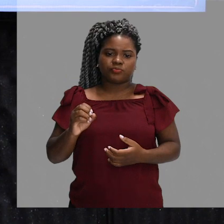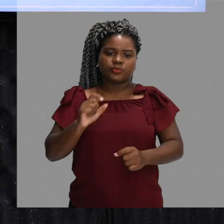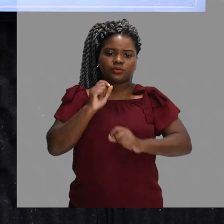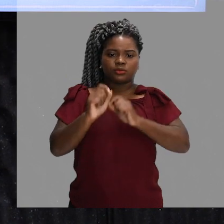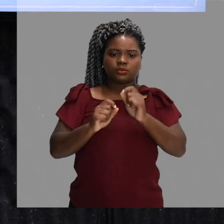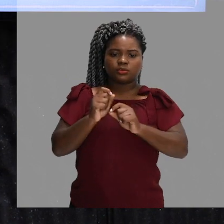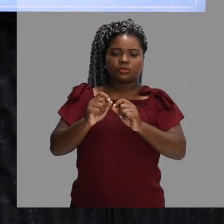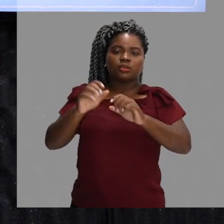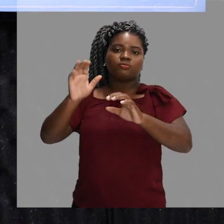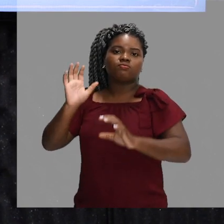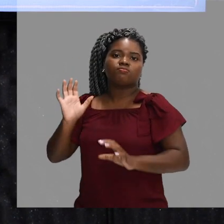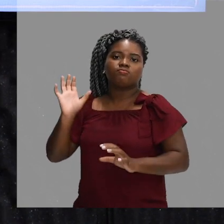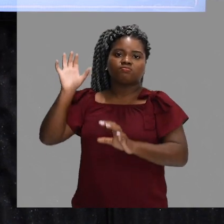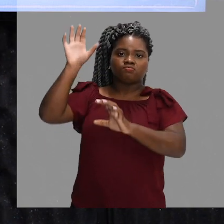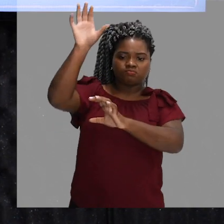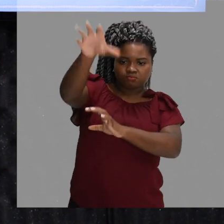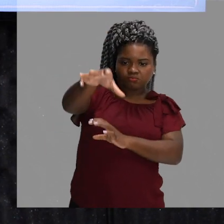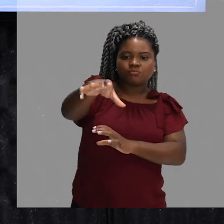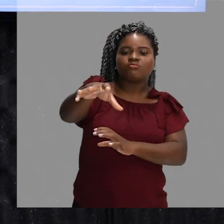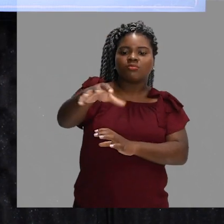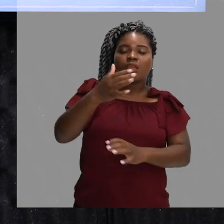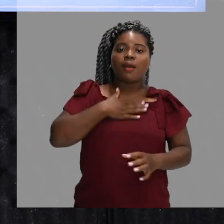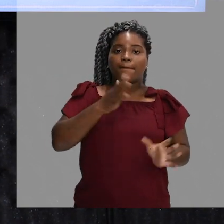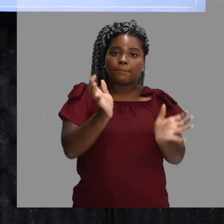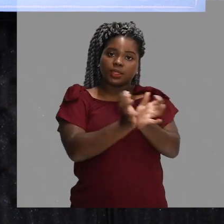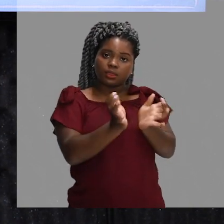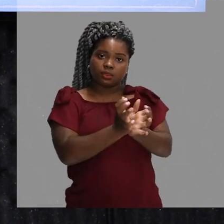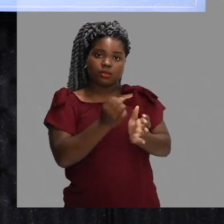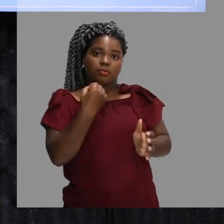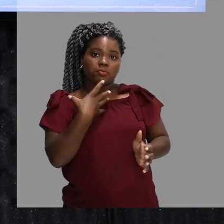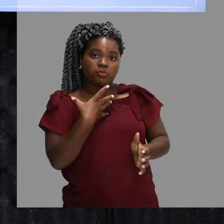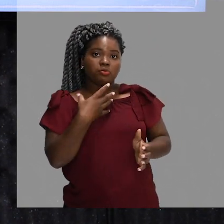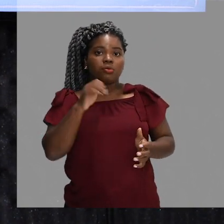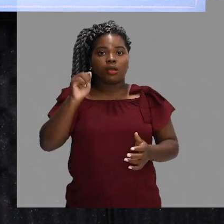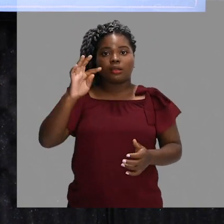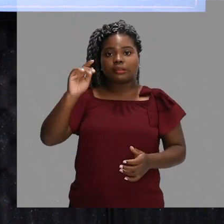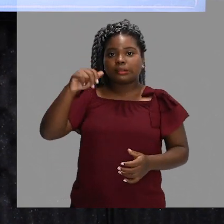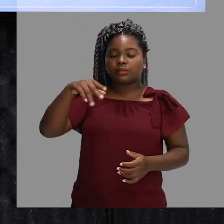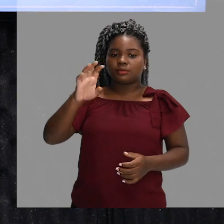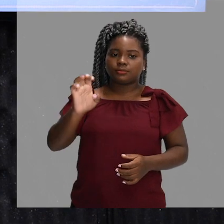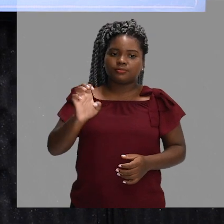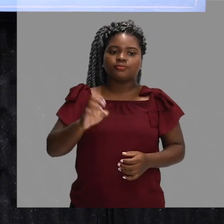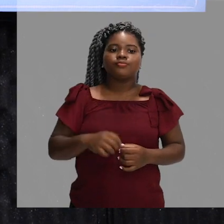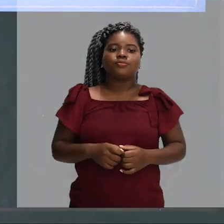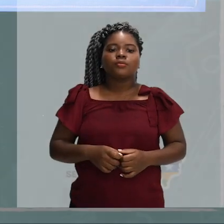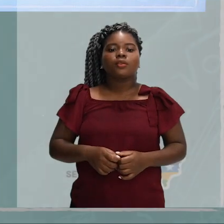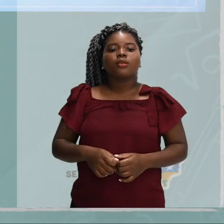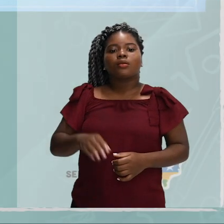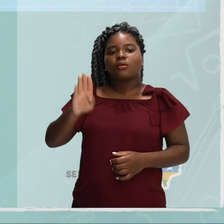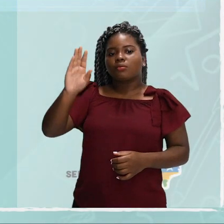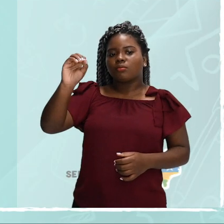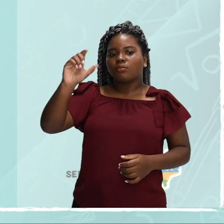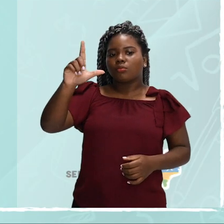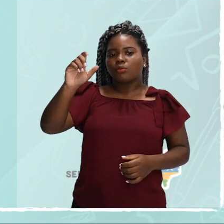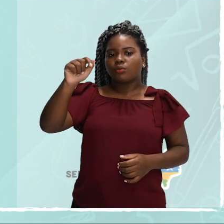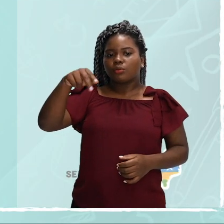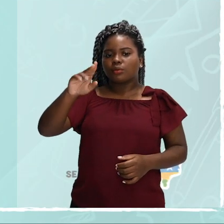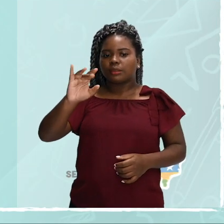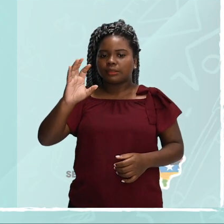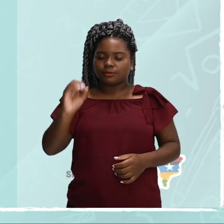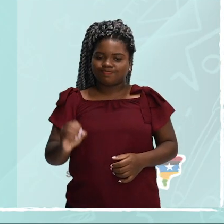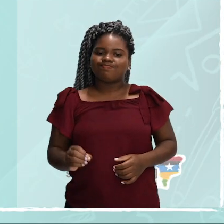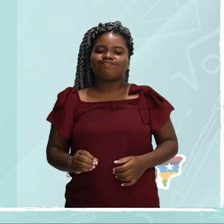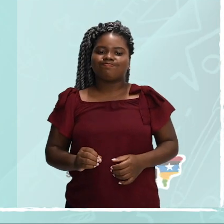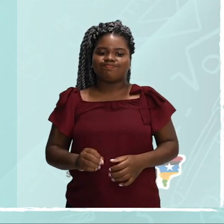um bom levantamento e, consequentemente, minha equipe vai realizar um bom ataque. Bloqueio. Esta é a jogada de defesa ao ataque,